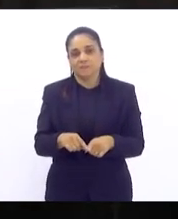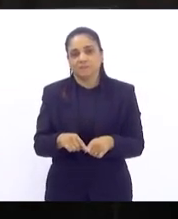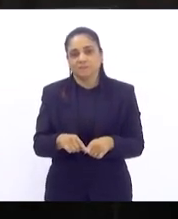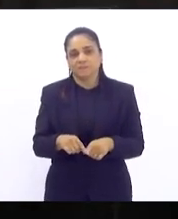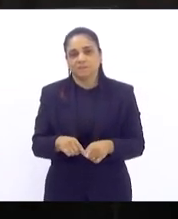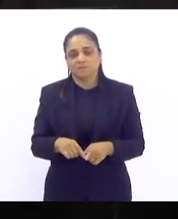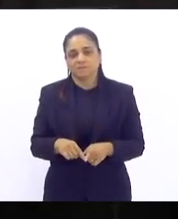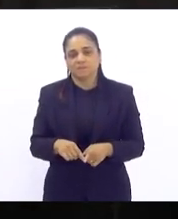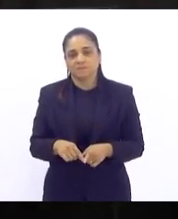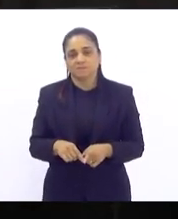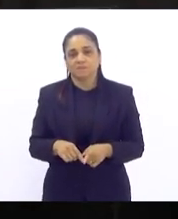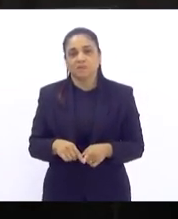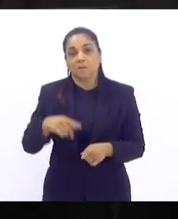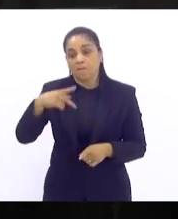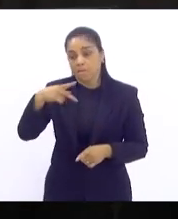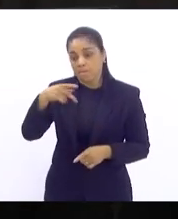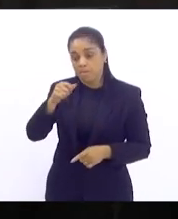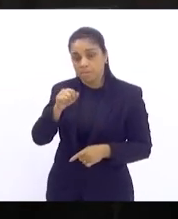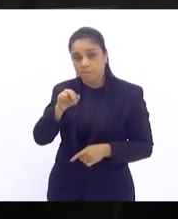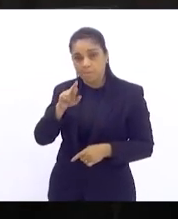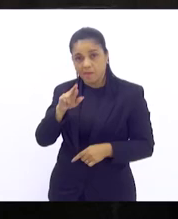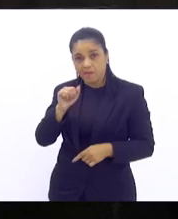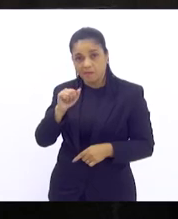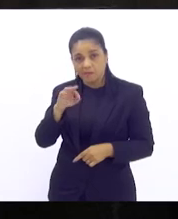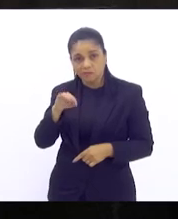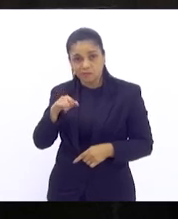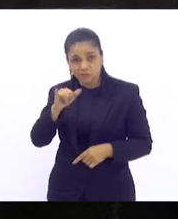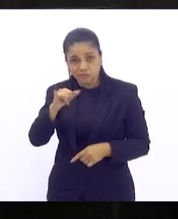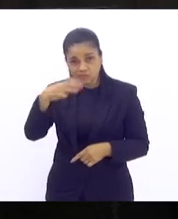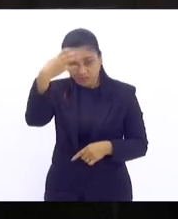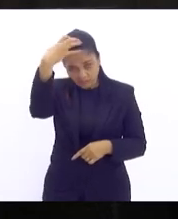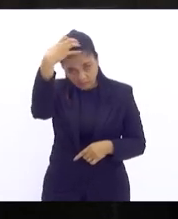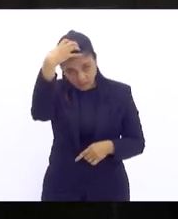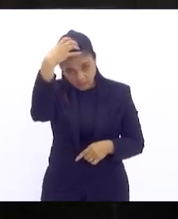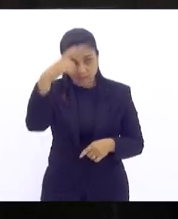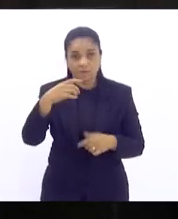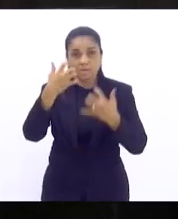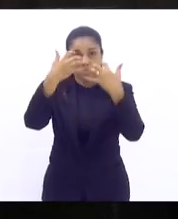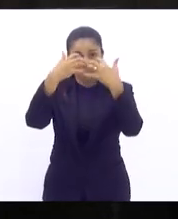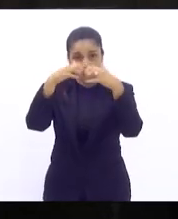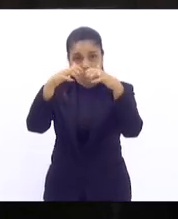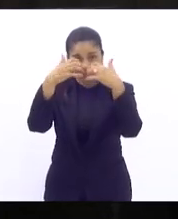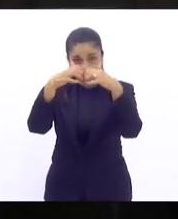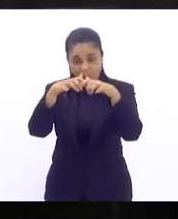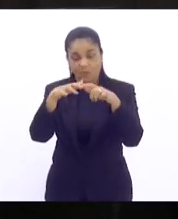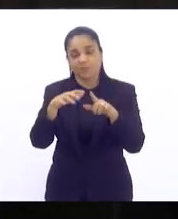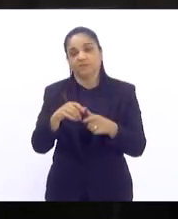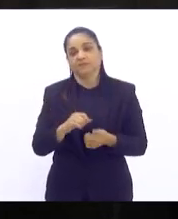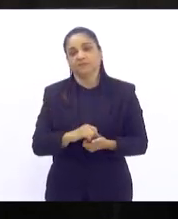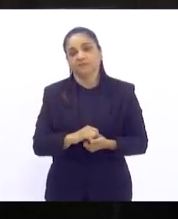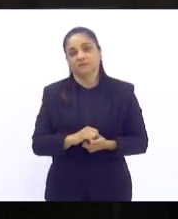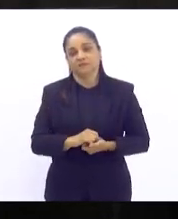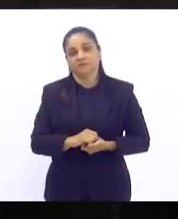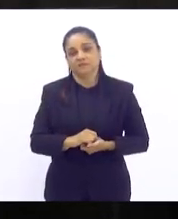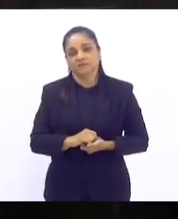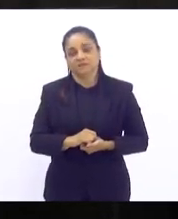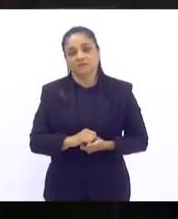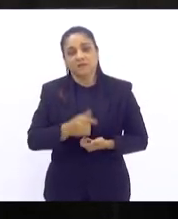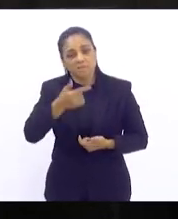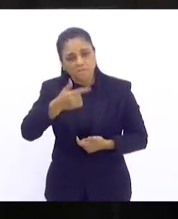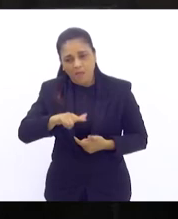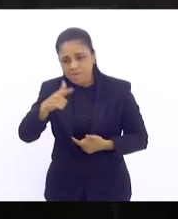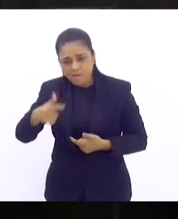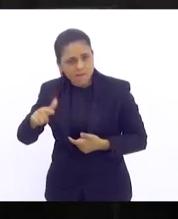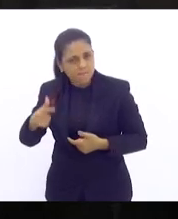de Paraty de Angra de Petrópolis e de mais